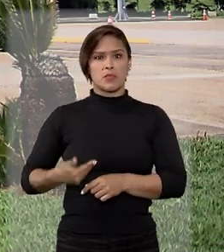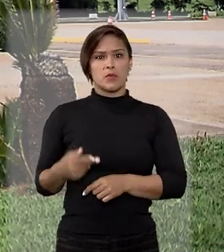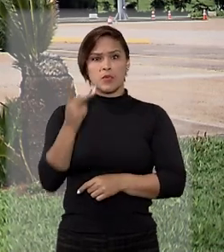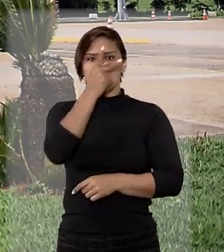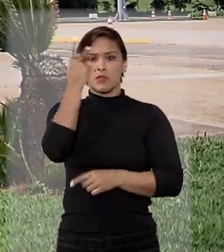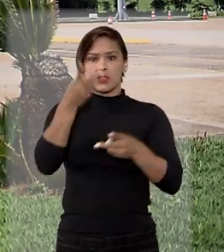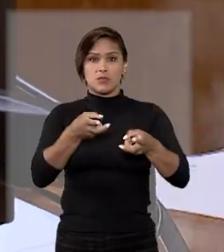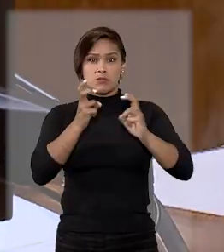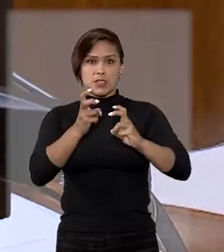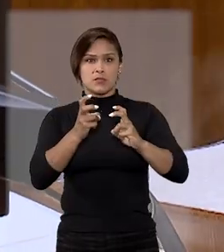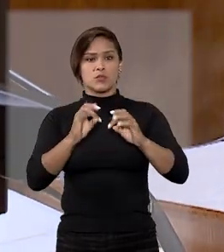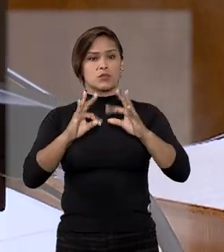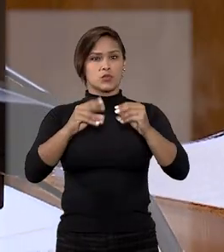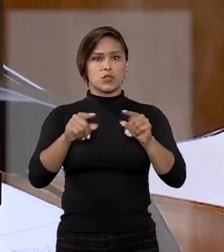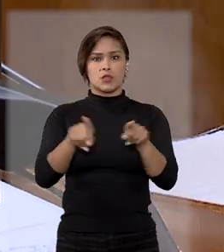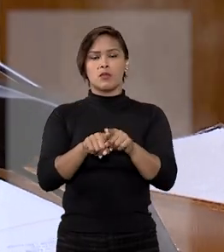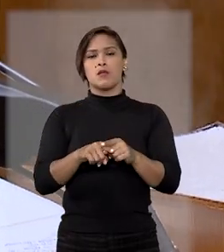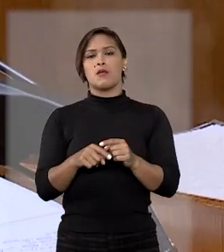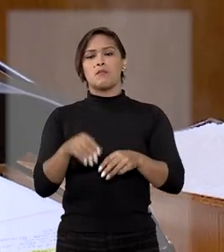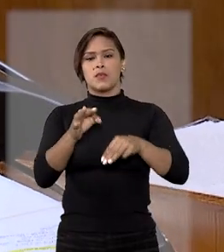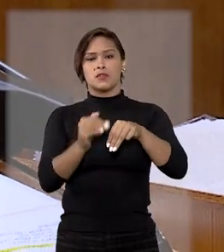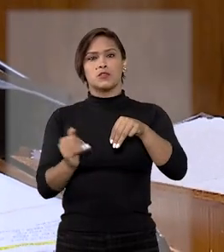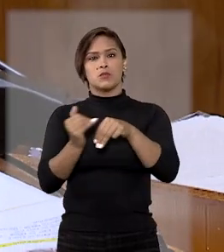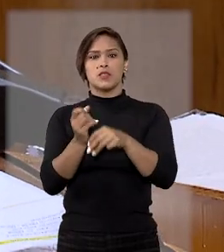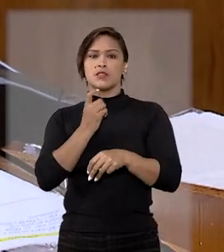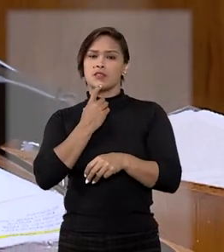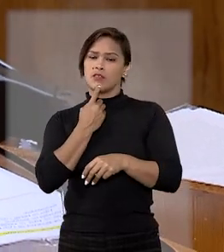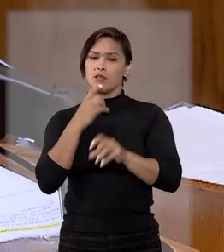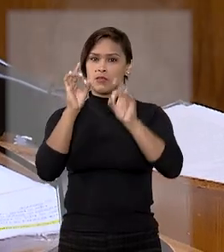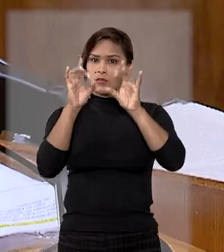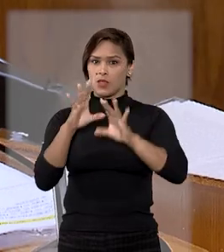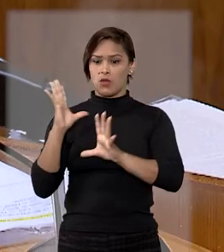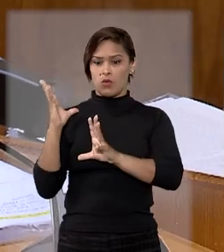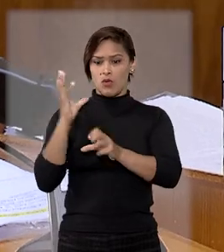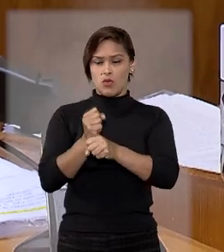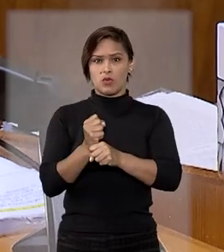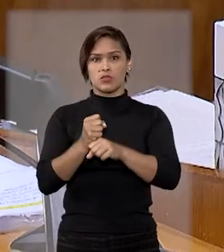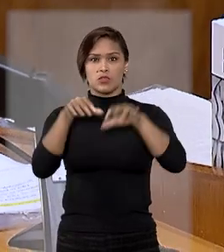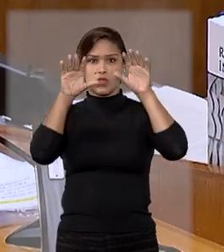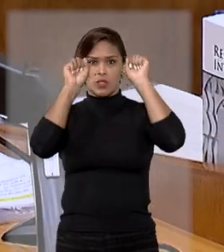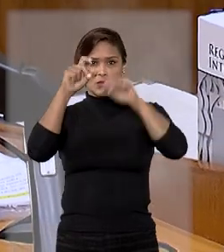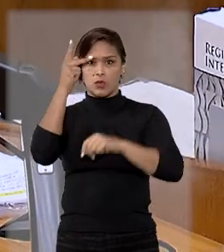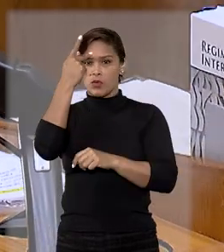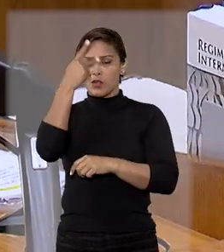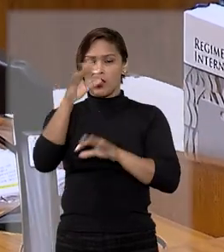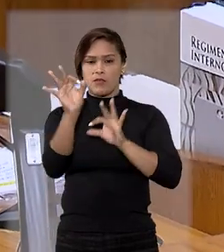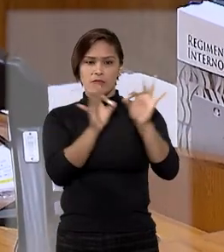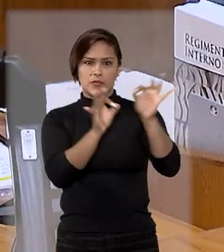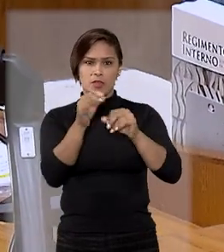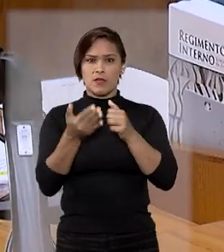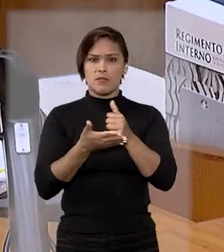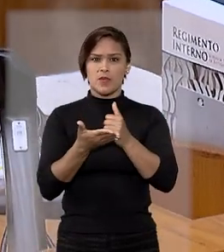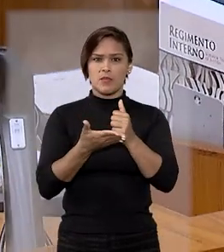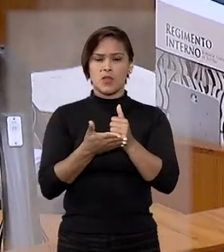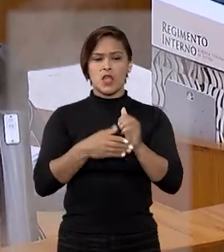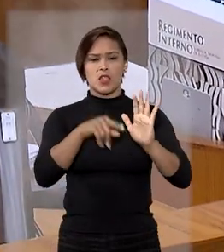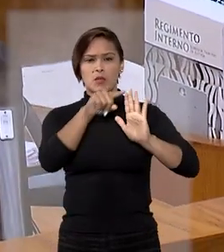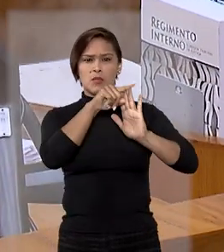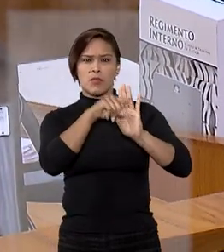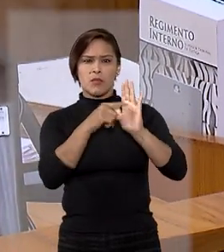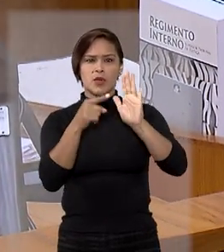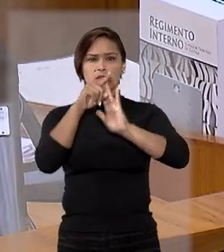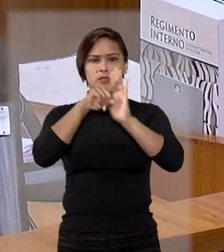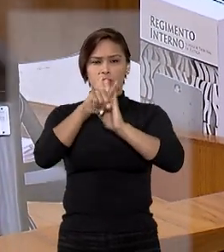pública e notória. Mas o ministro Luiz Felipe Salomão destacou que a conclusão do Tribunal Paulista foi formulada com base nos